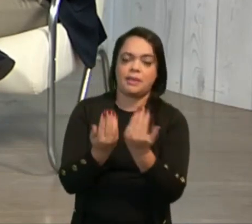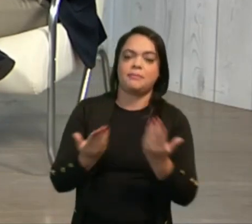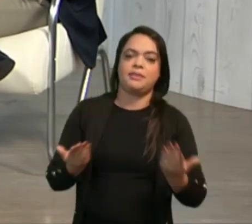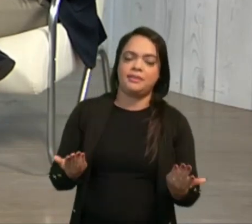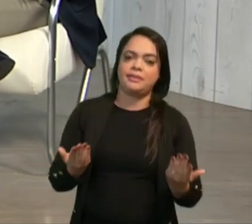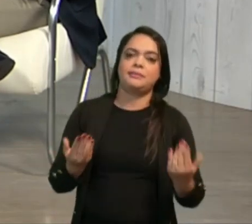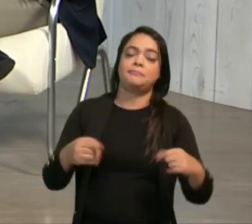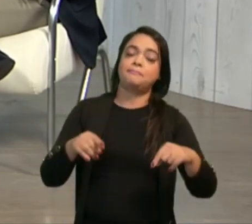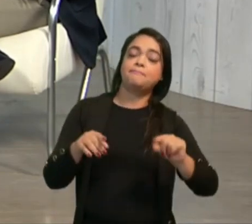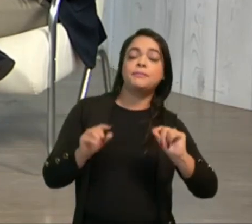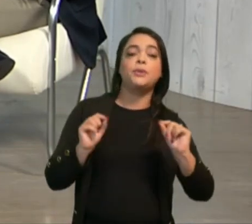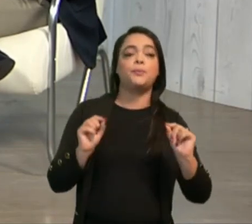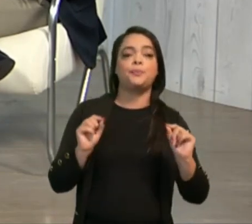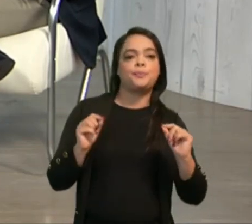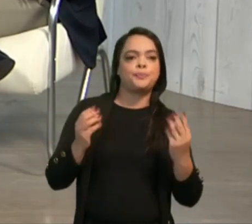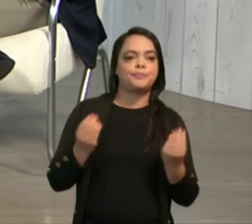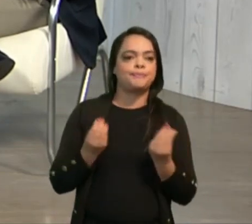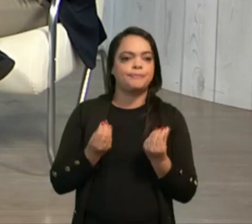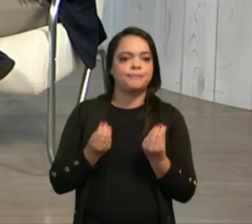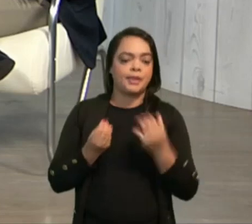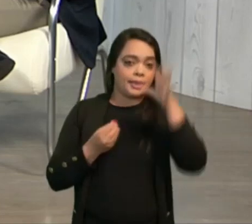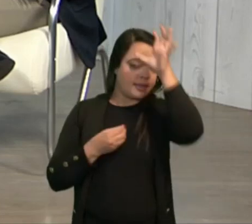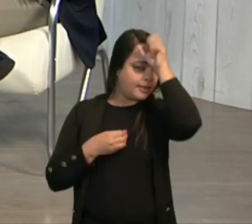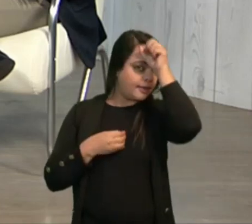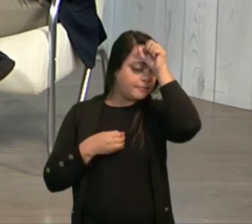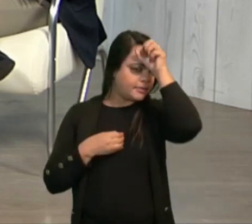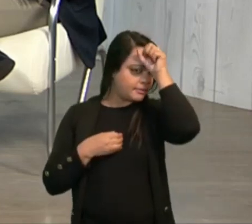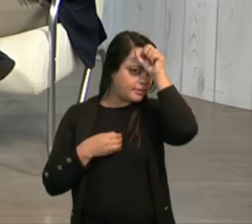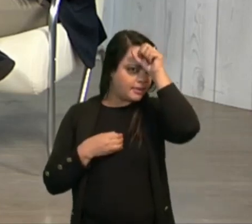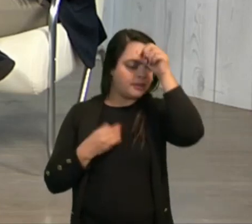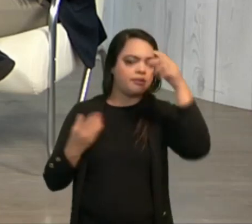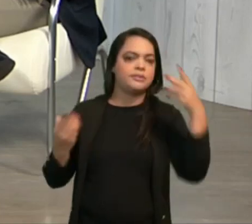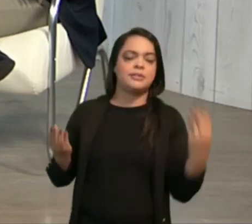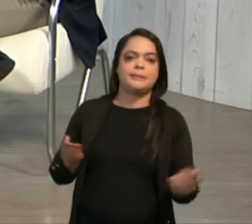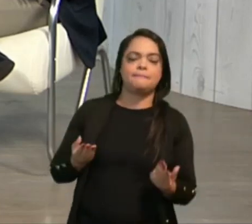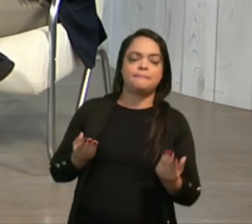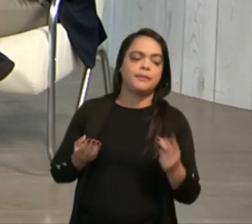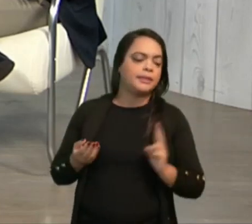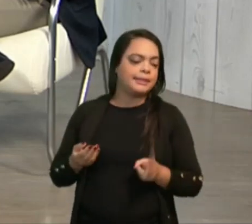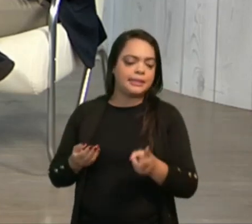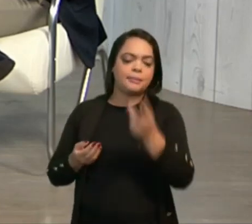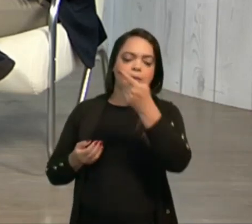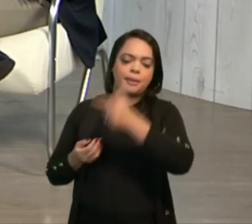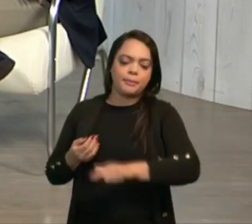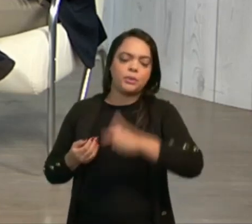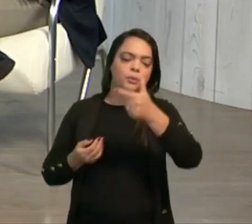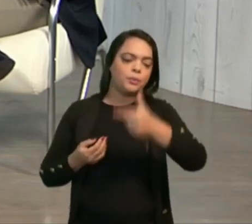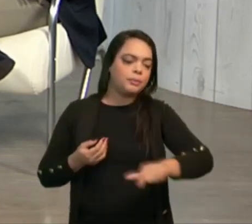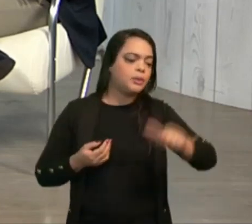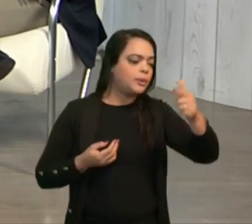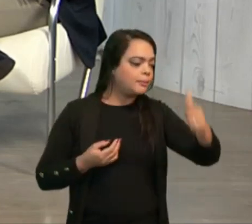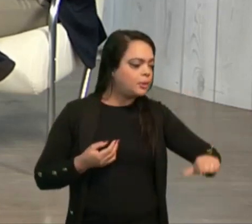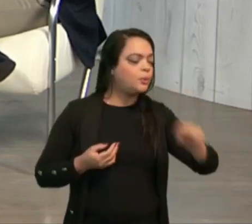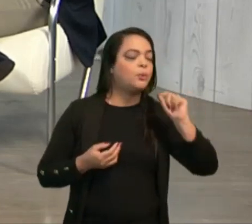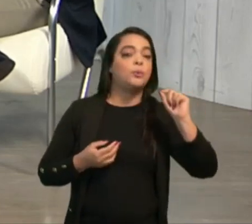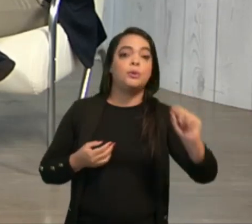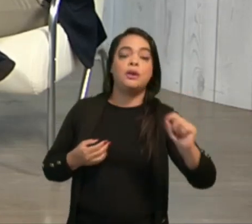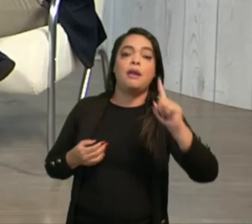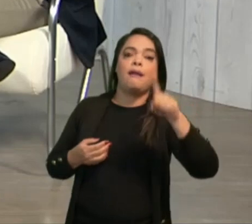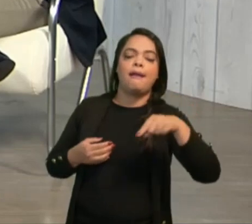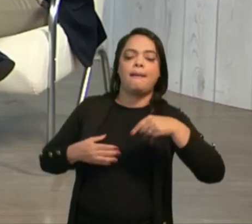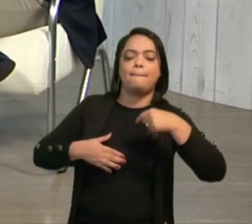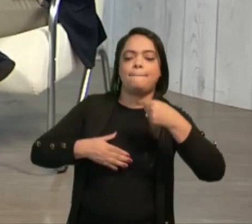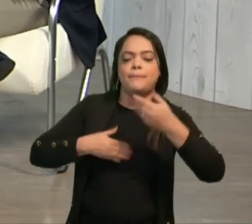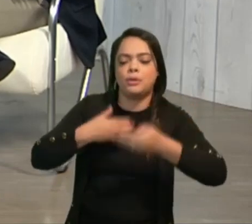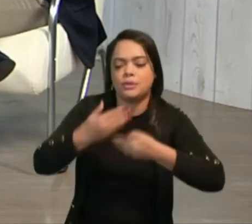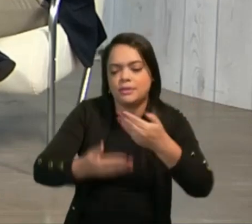família. Quer dizer, a aprendizagem, eu costumo sempre repetir, é um processo em